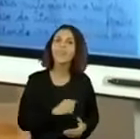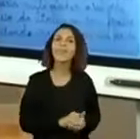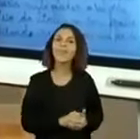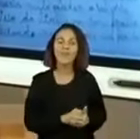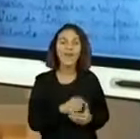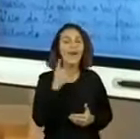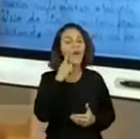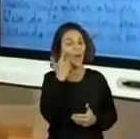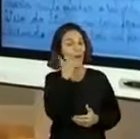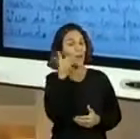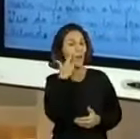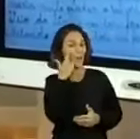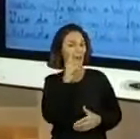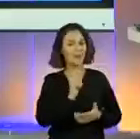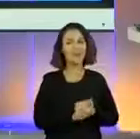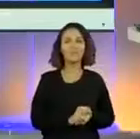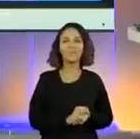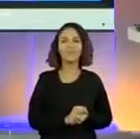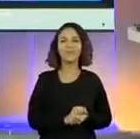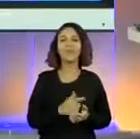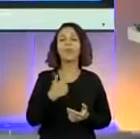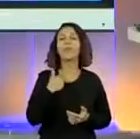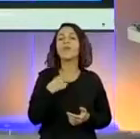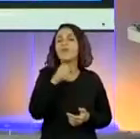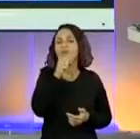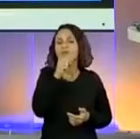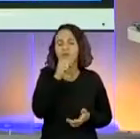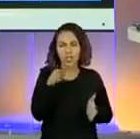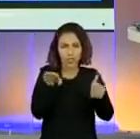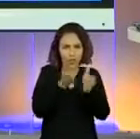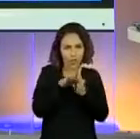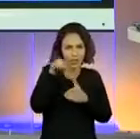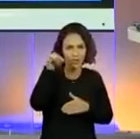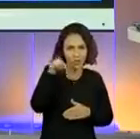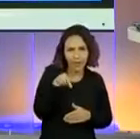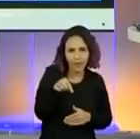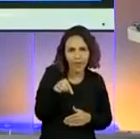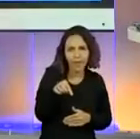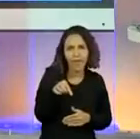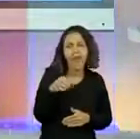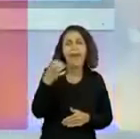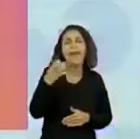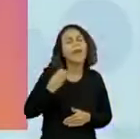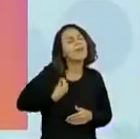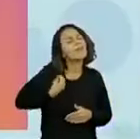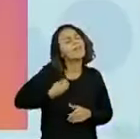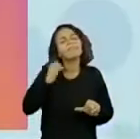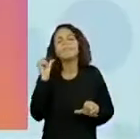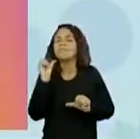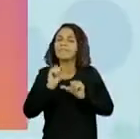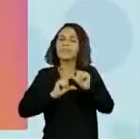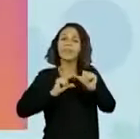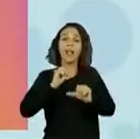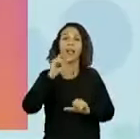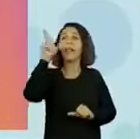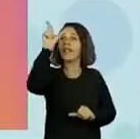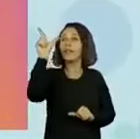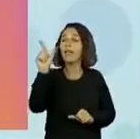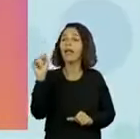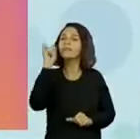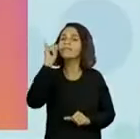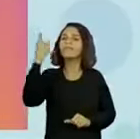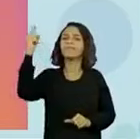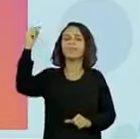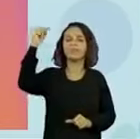que legal. Vamos pegar outra cestilha. Meu avô, quando aqui chegou, queria muito mudar a sua vida. Veio da Itália com toda a